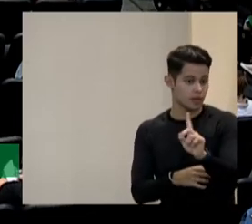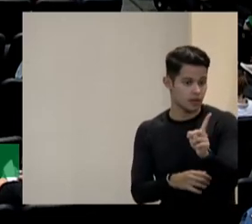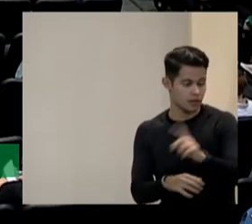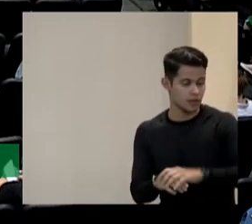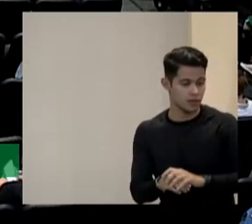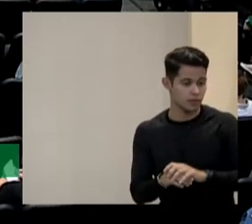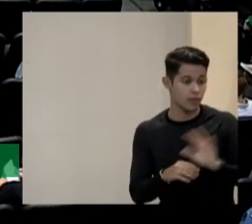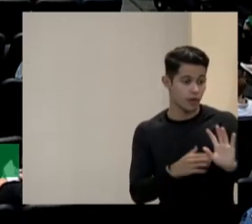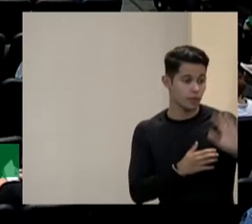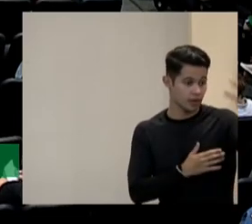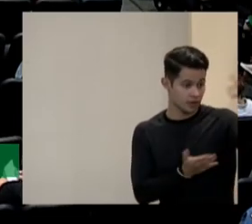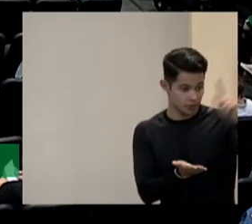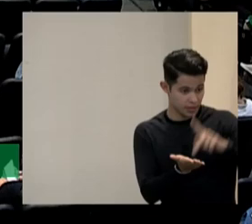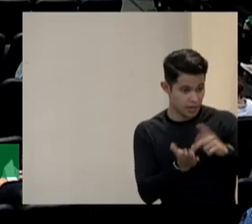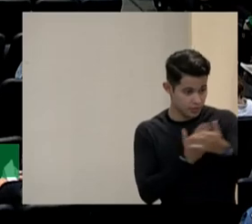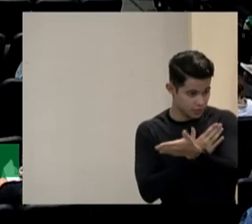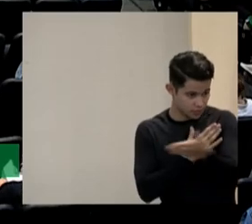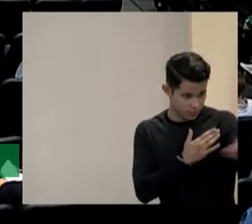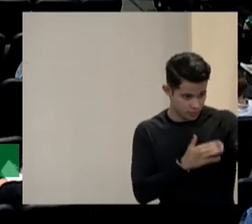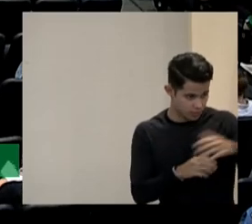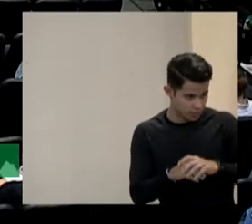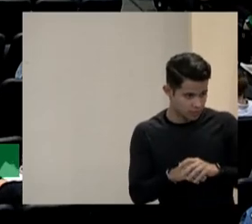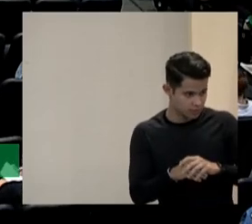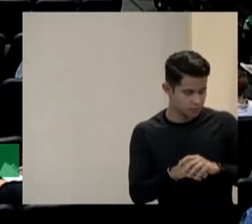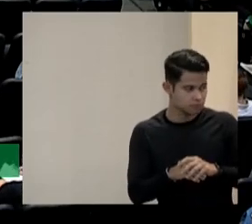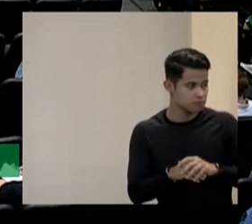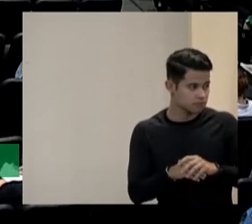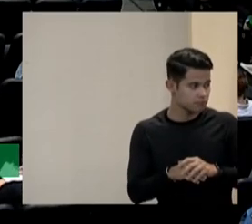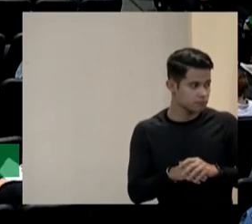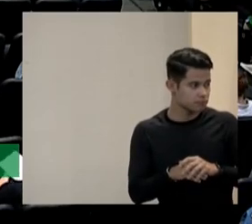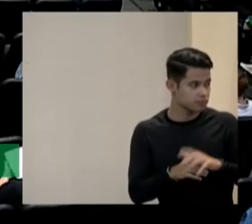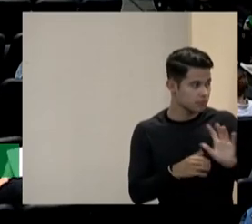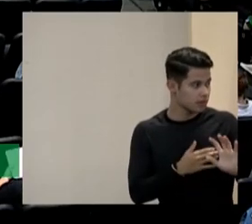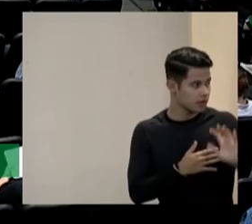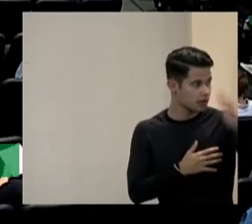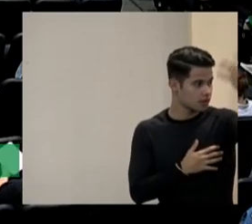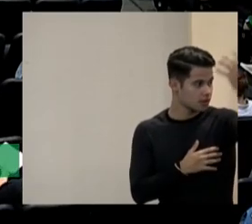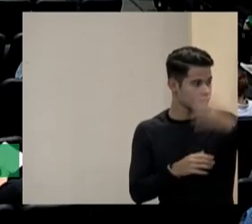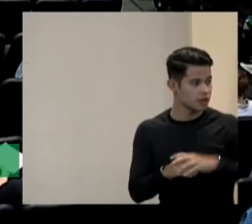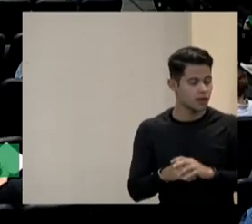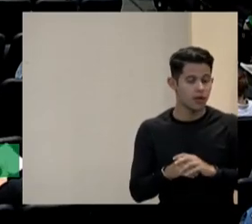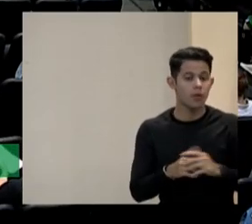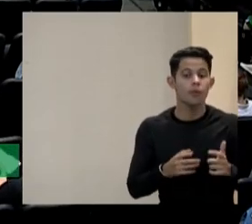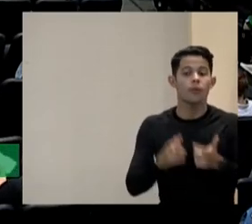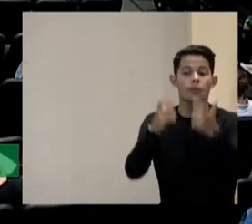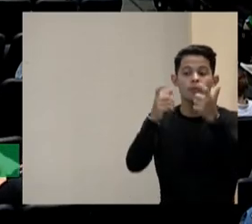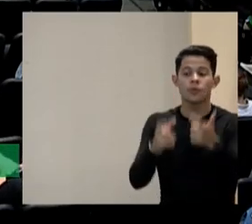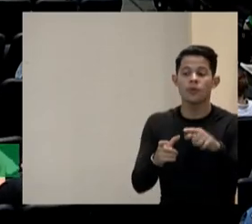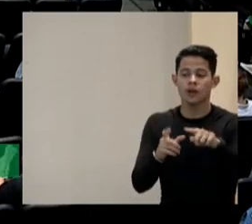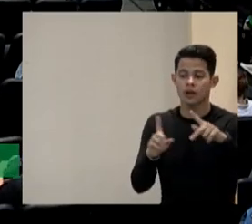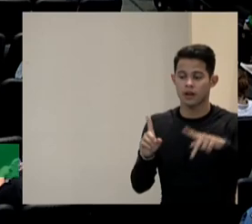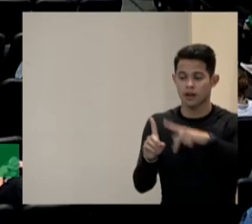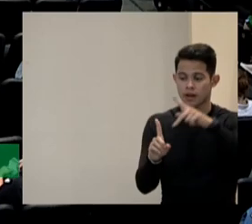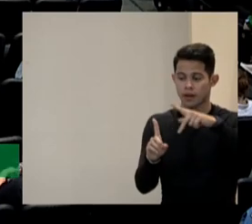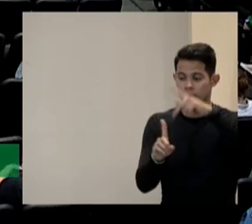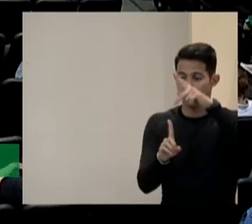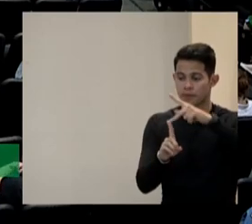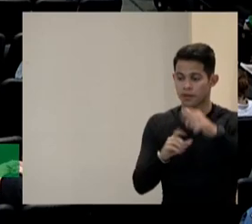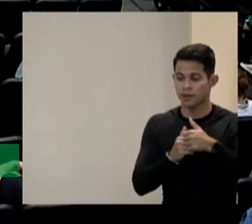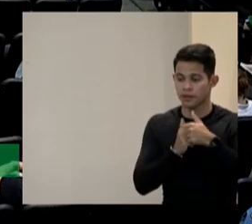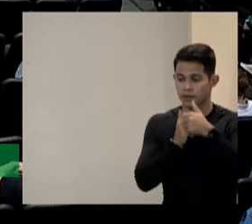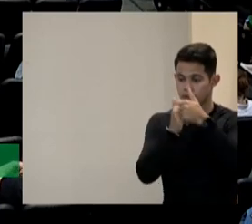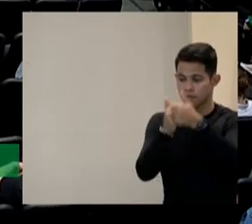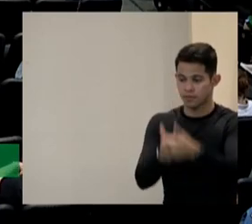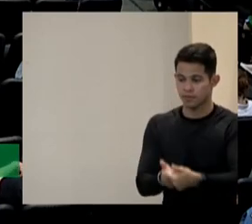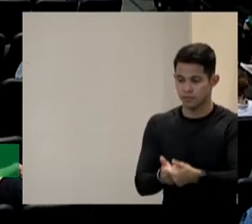ou estou inventando não é aberto e flexível onde está o plano da Secretaria de Educação nesse livro então no